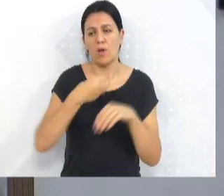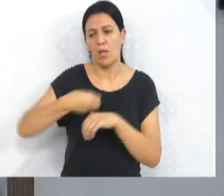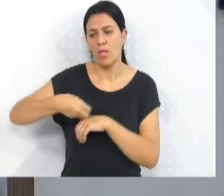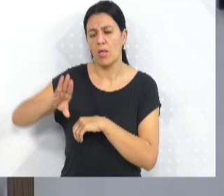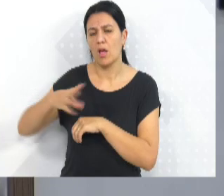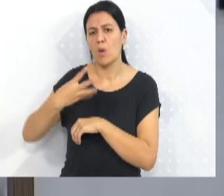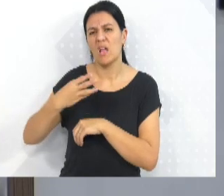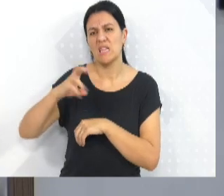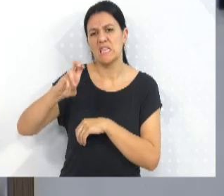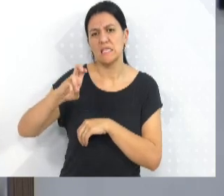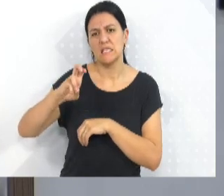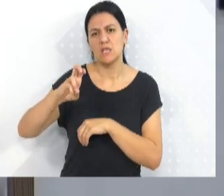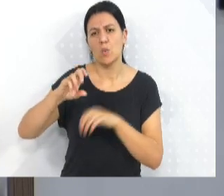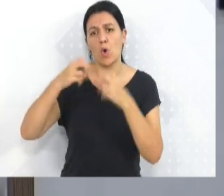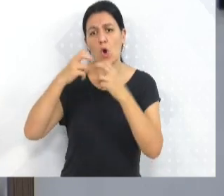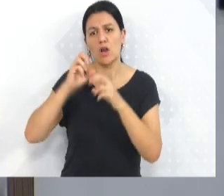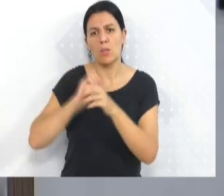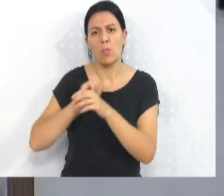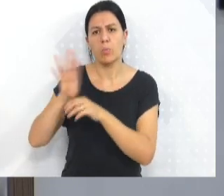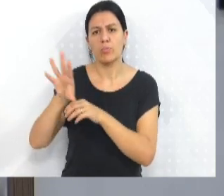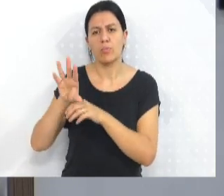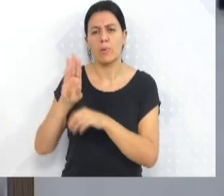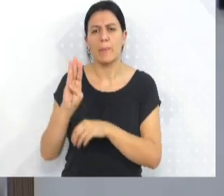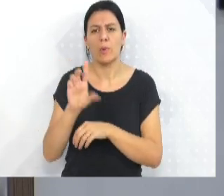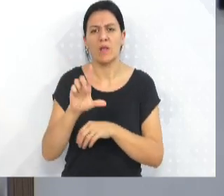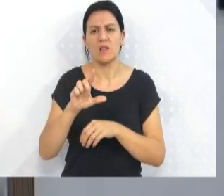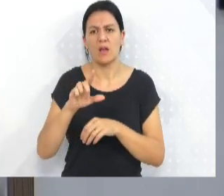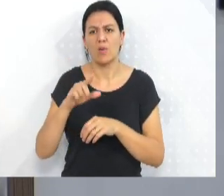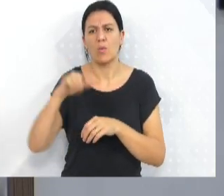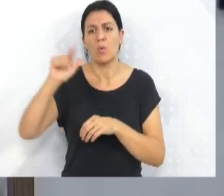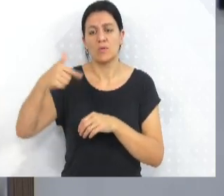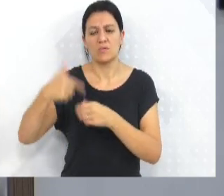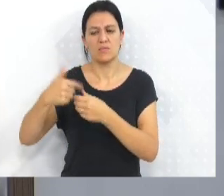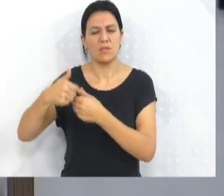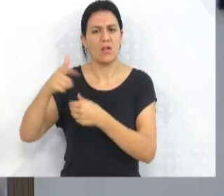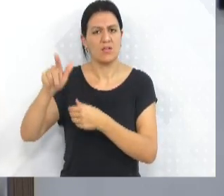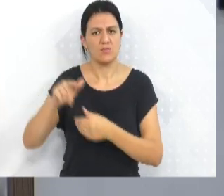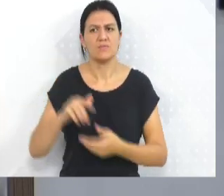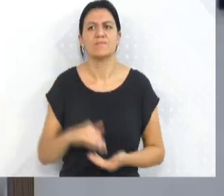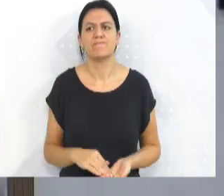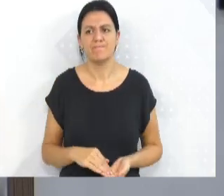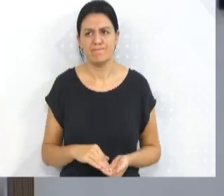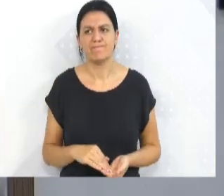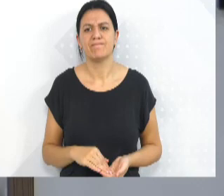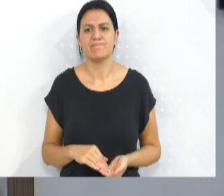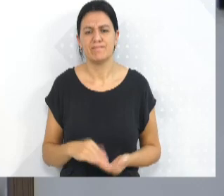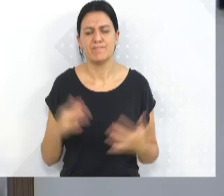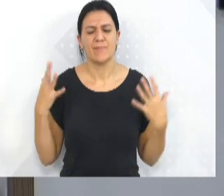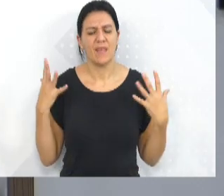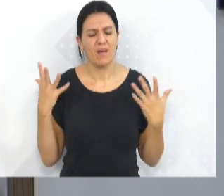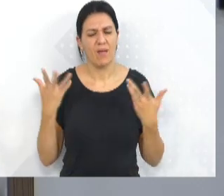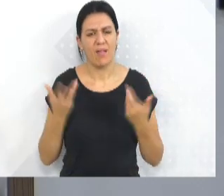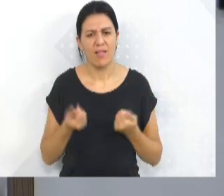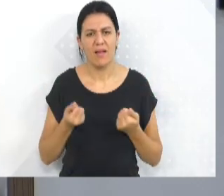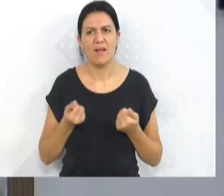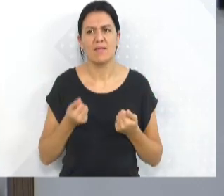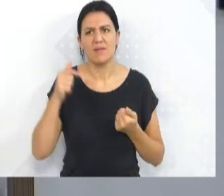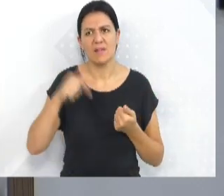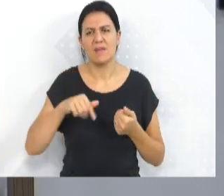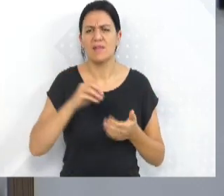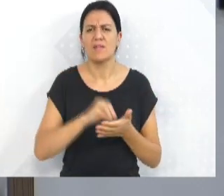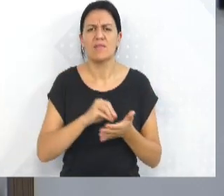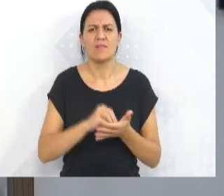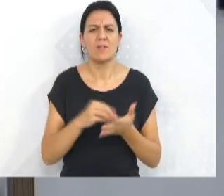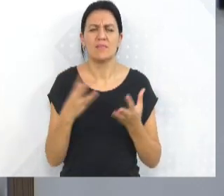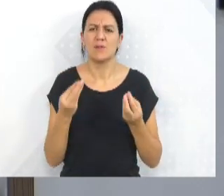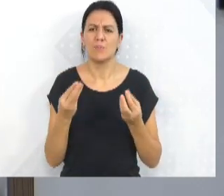de Blumenau, justamente isso que o vereador Adriano sempre acompanhou e sabe disso. Então, a qualidade do transporte de Blumenau falta muito. Eu quero